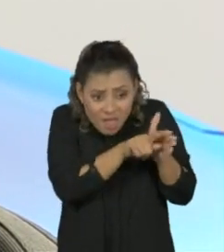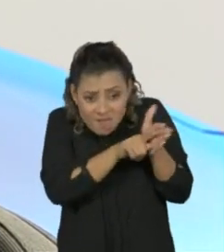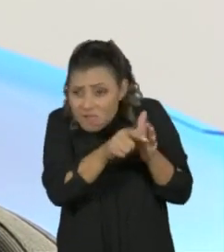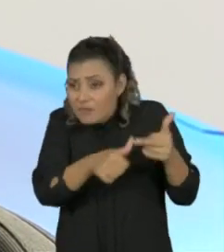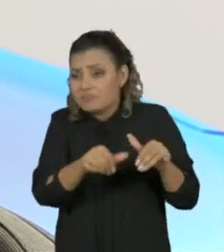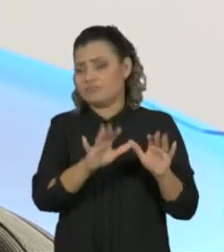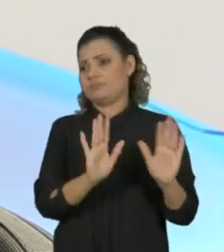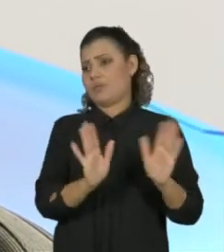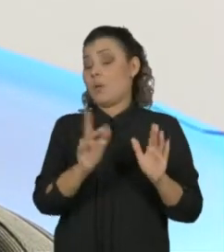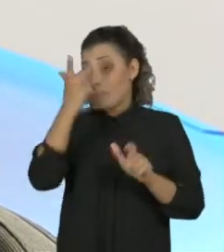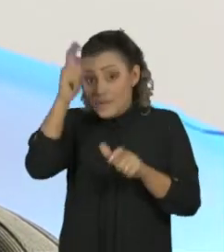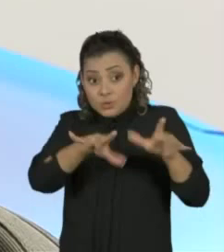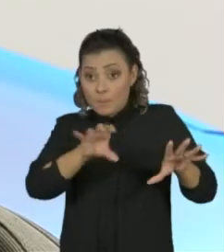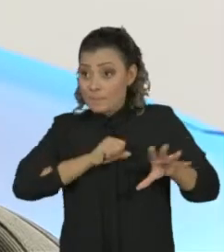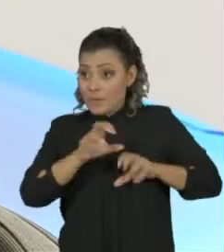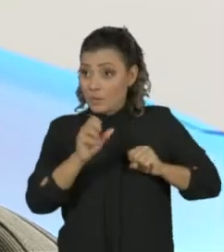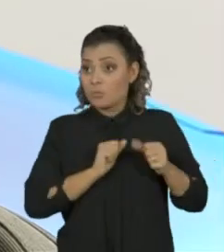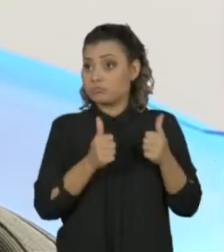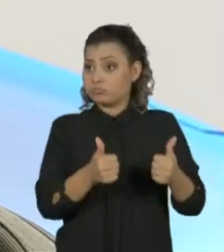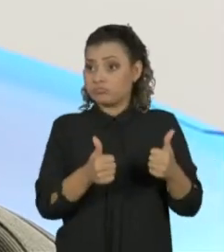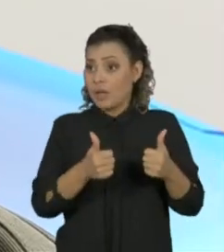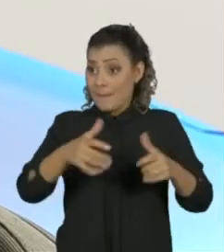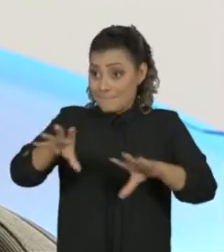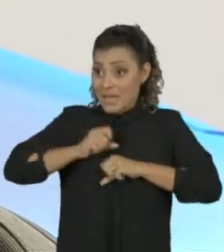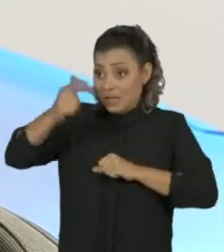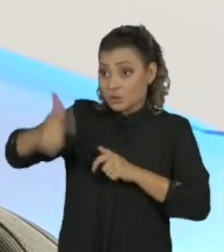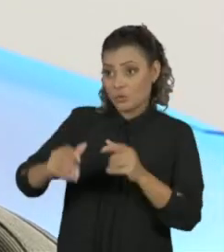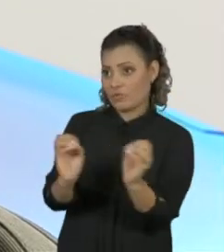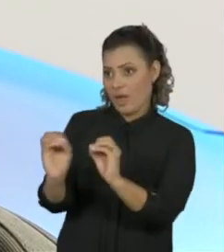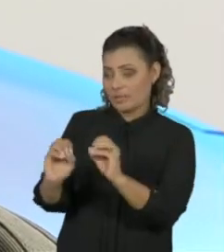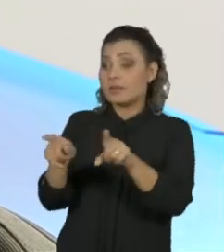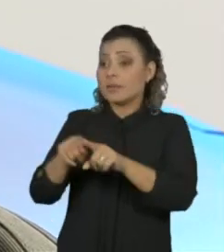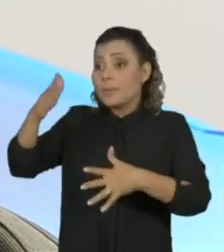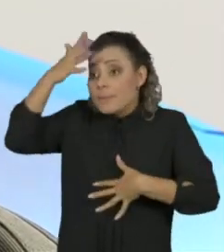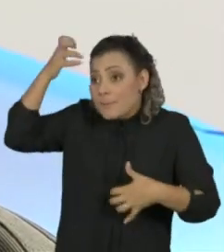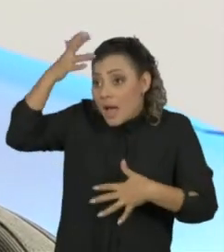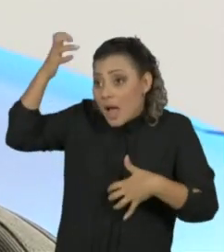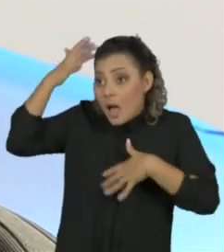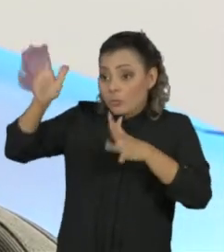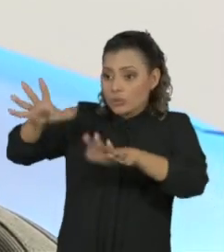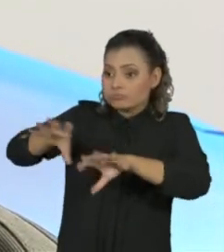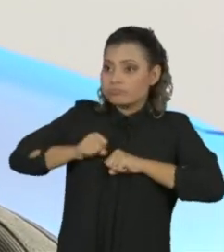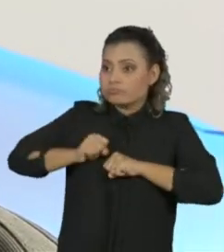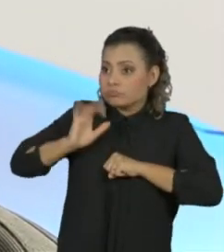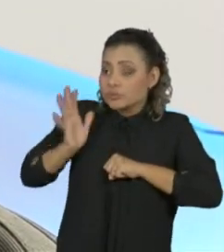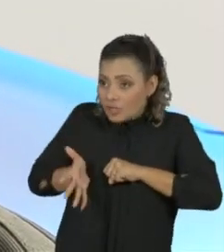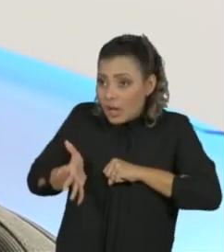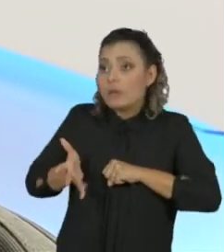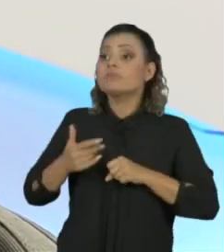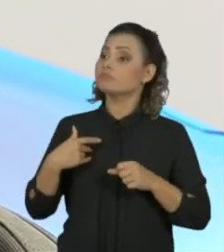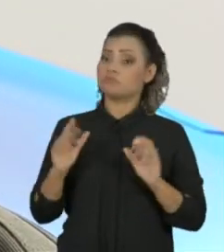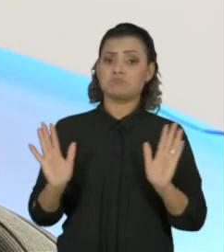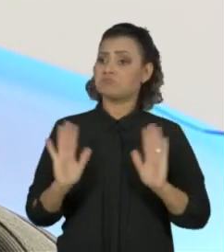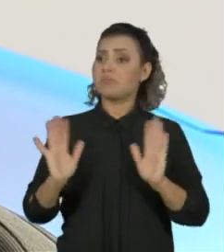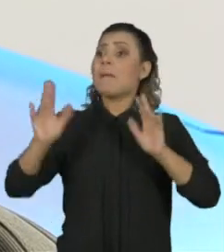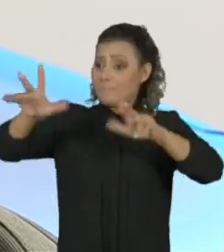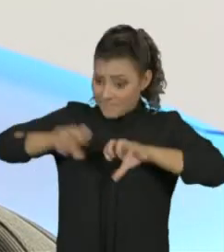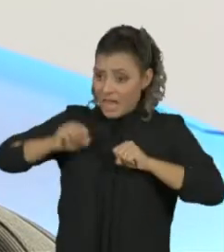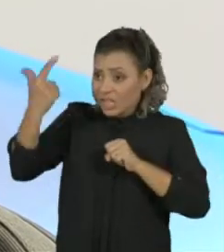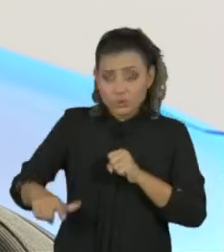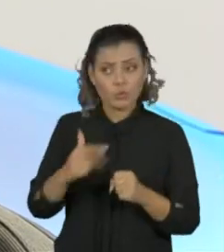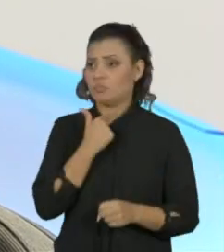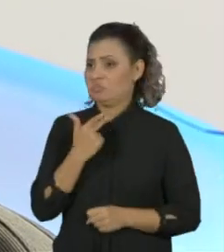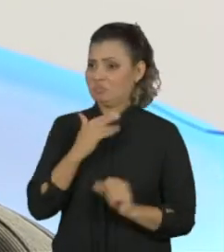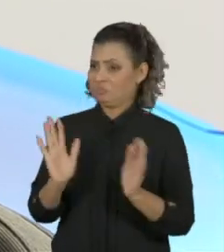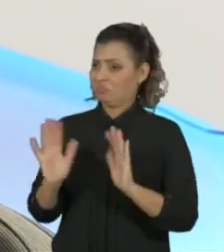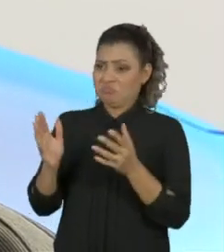foi que quem pegou, aparentemente, está imune, não pega de novo. Macacos que foram infectados com ela ficaram imunes e não pegaram de novo.